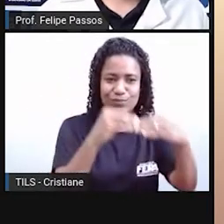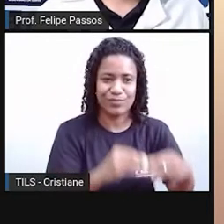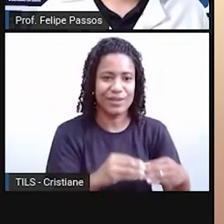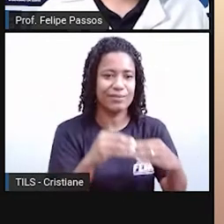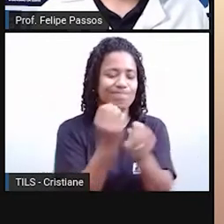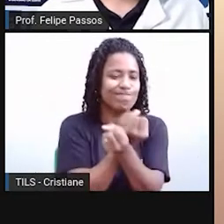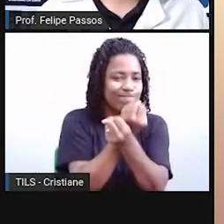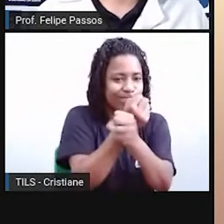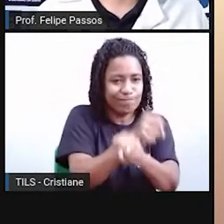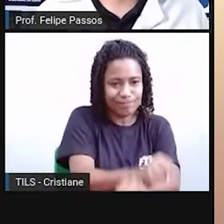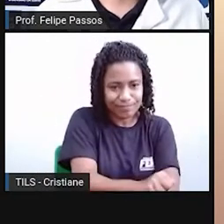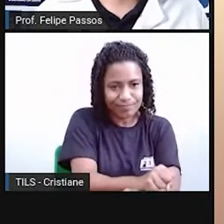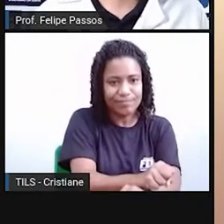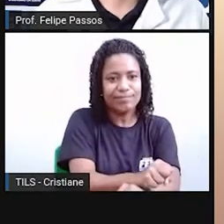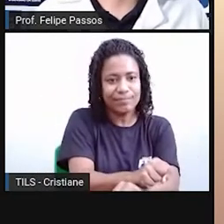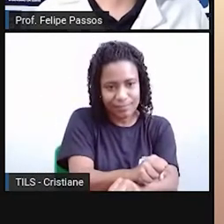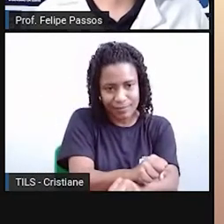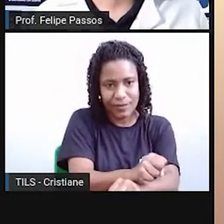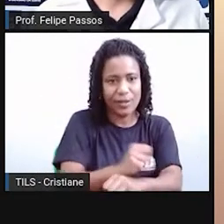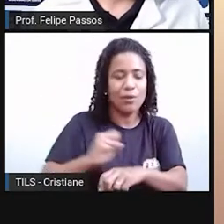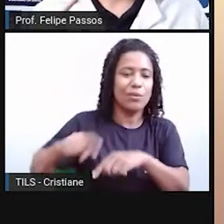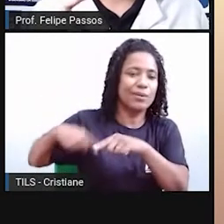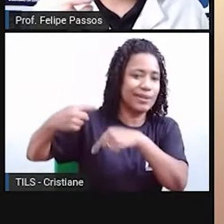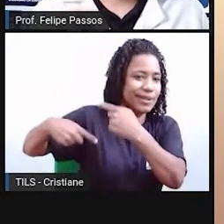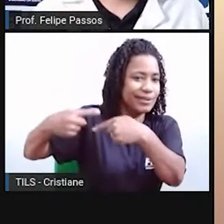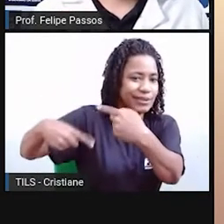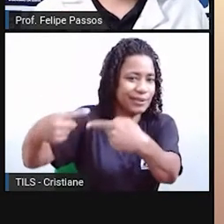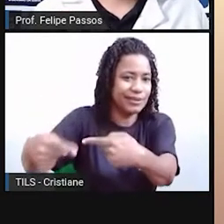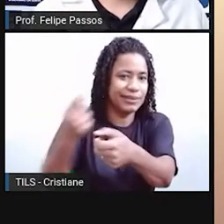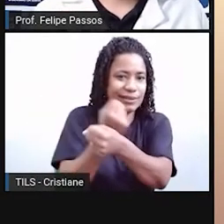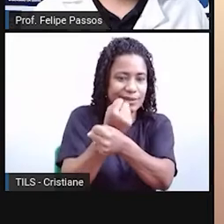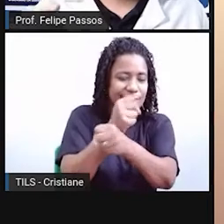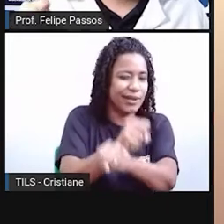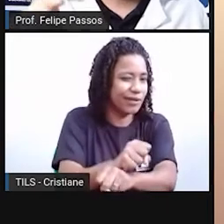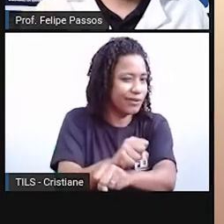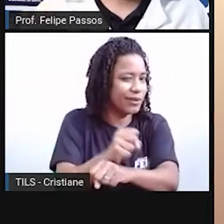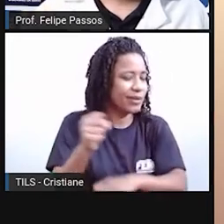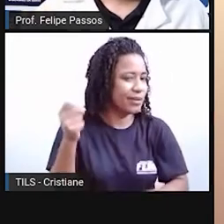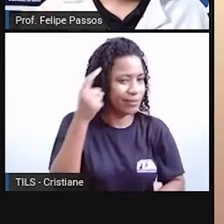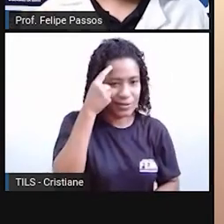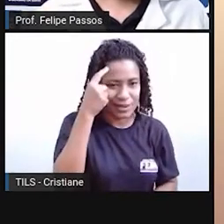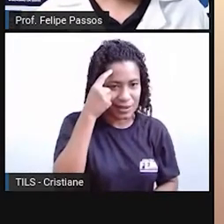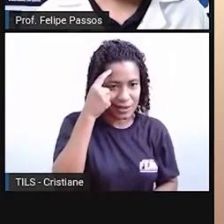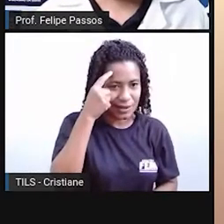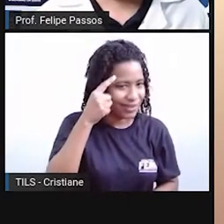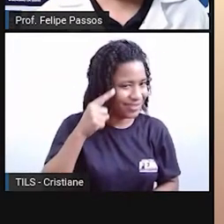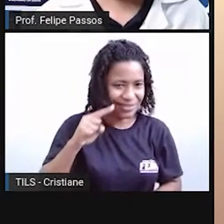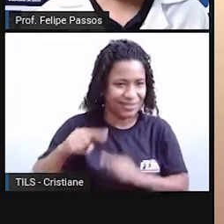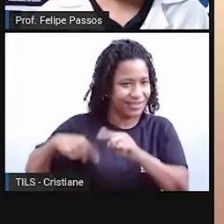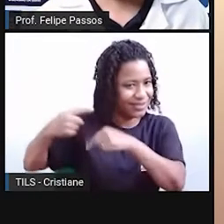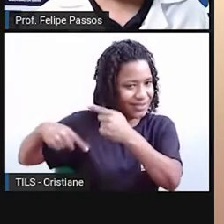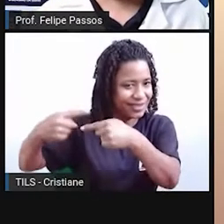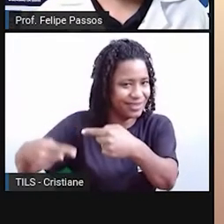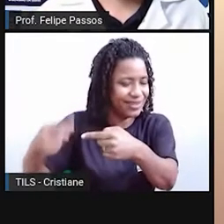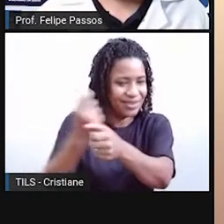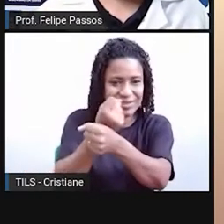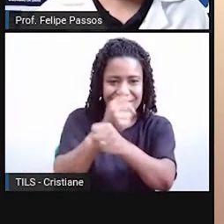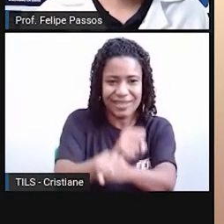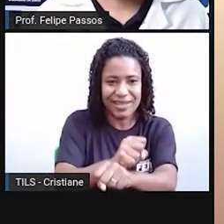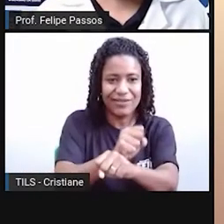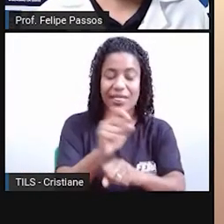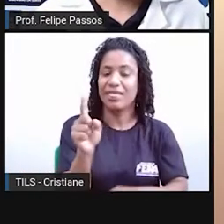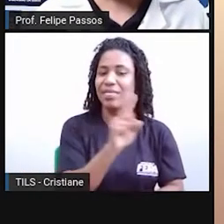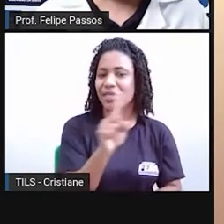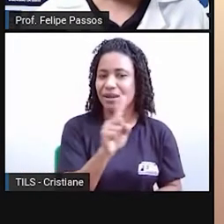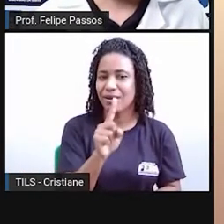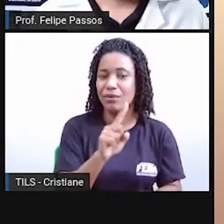a gente usa também a expressão descendentes de escravos, mas vamos parar para pensar que esses povos não eram originalmente escravos, né? Eles foram